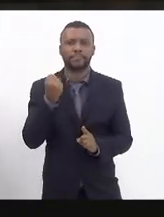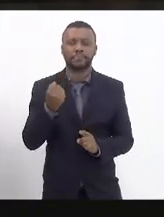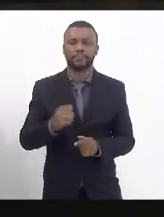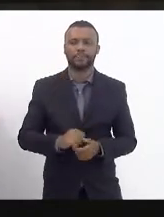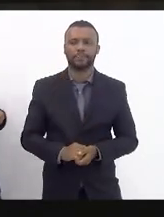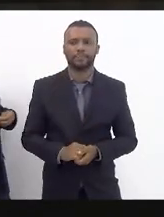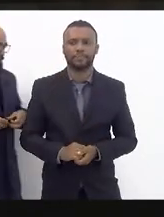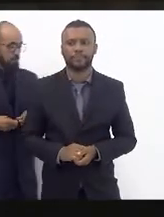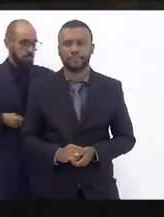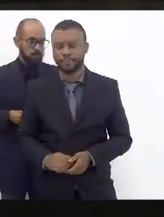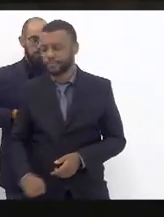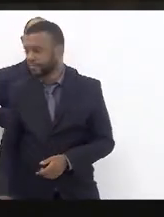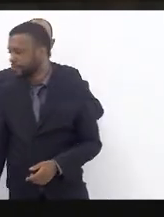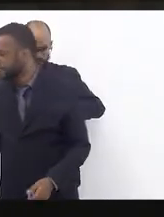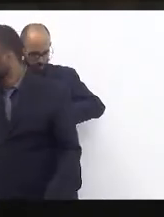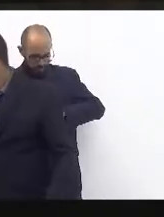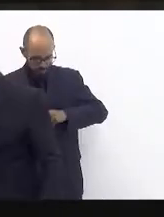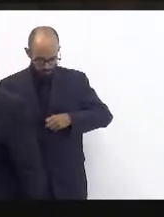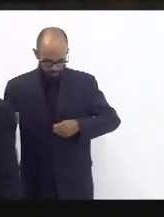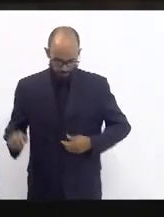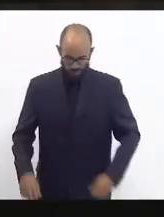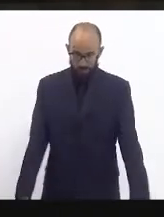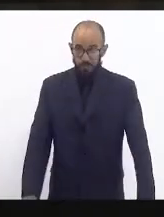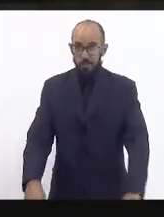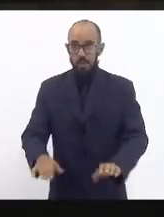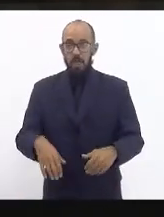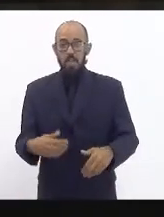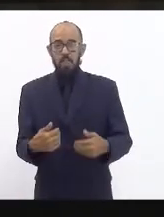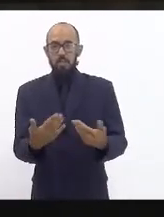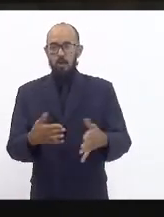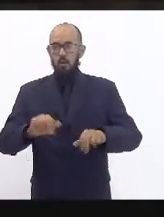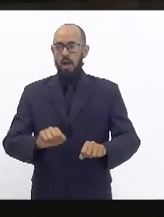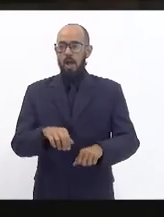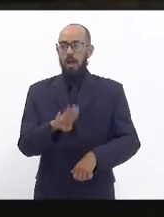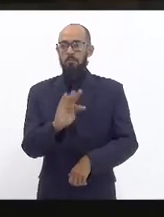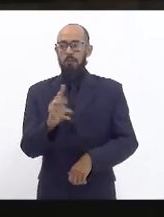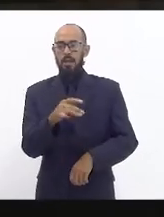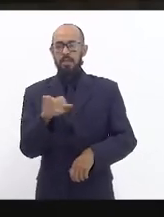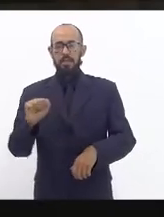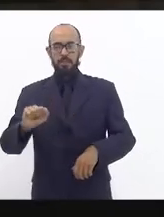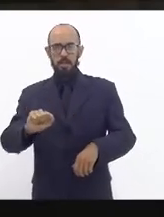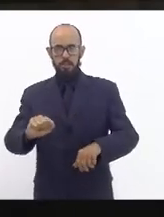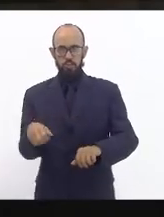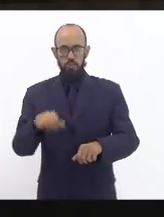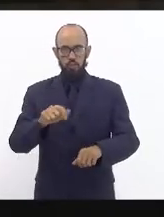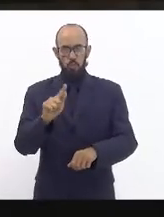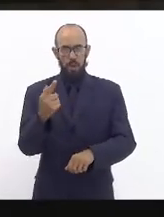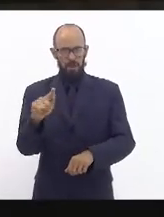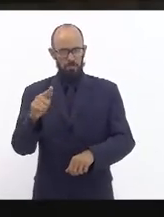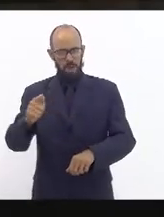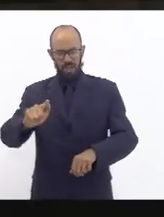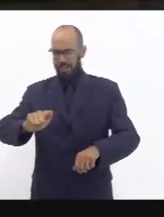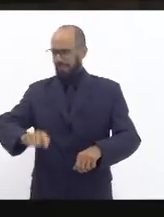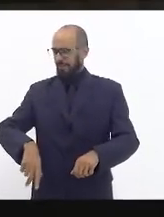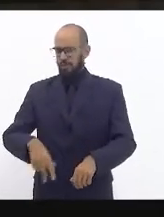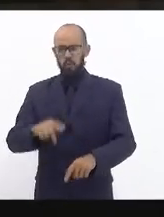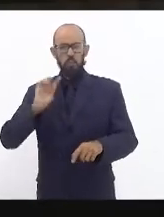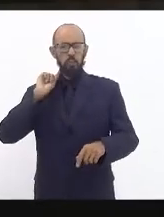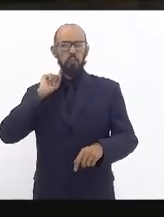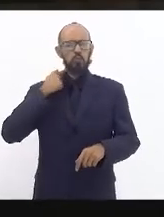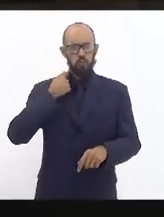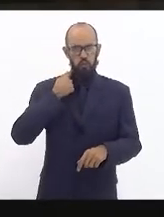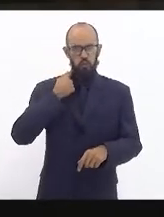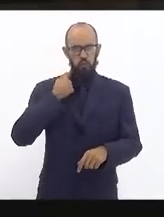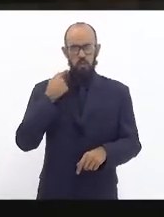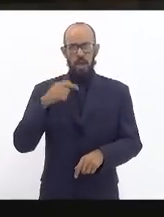está cheia de cocô está toda ruim toda poluída se gasta milhões e milhões e não sai disso é a mesma porcaria de antes a Baía de